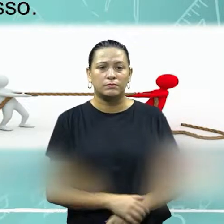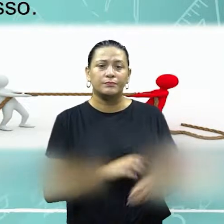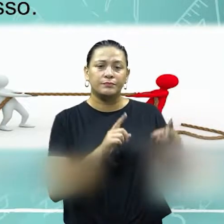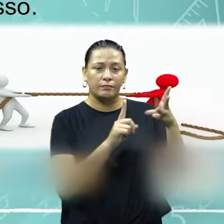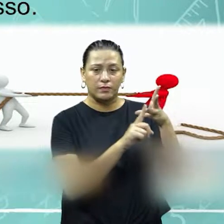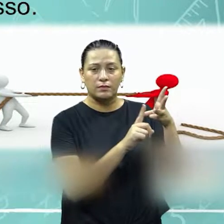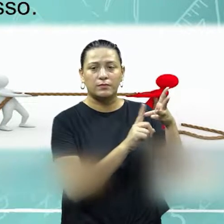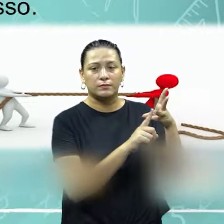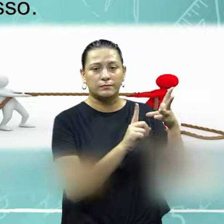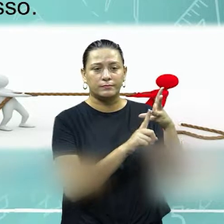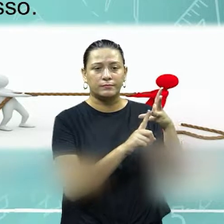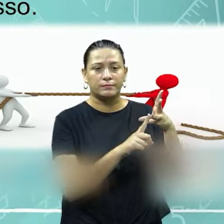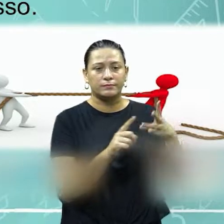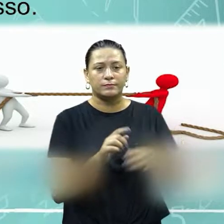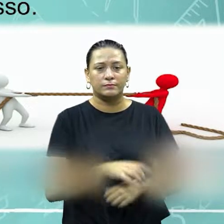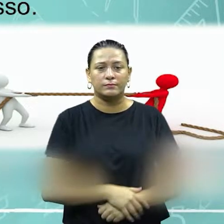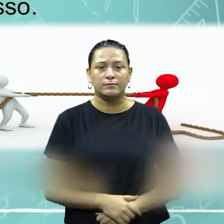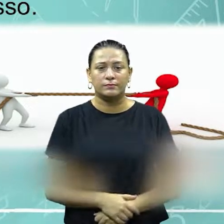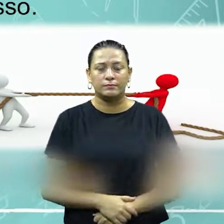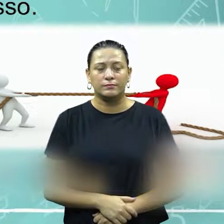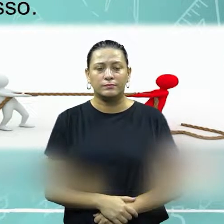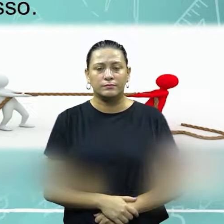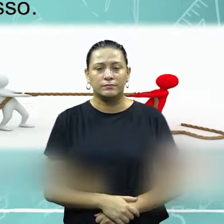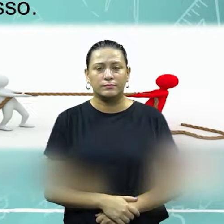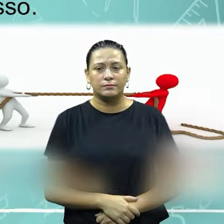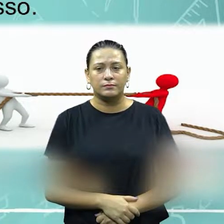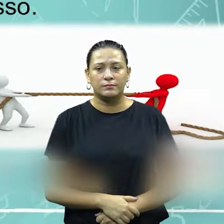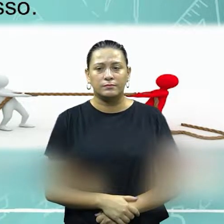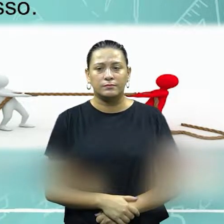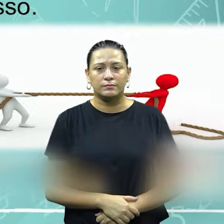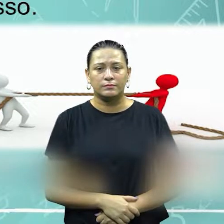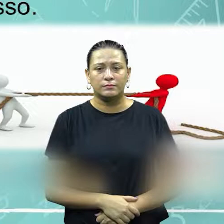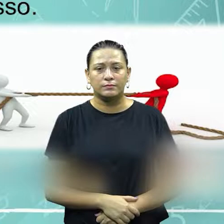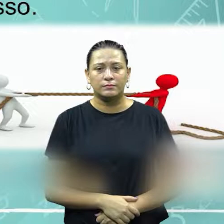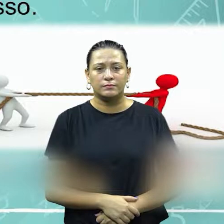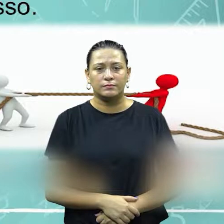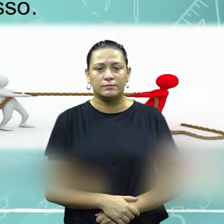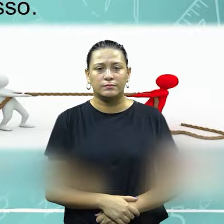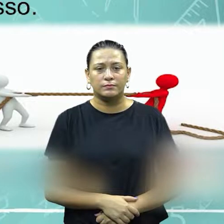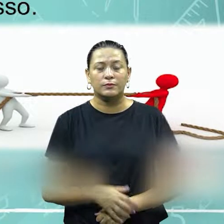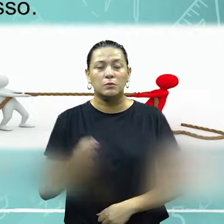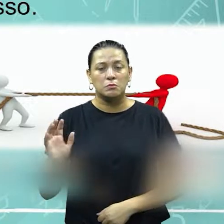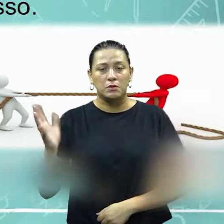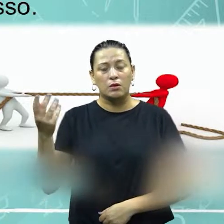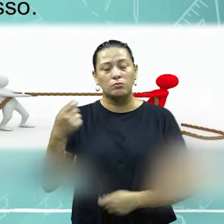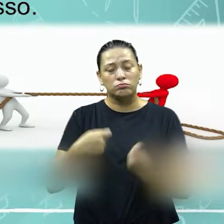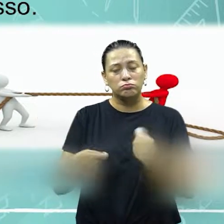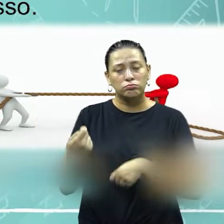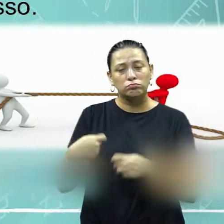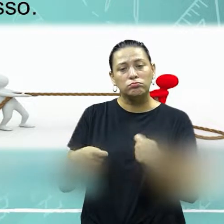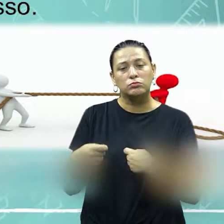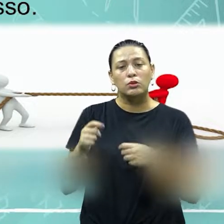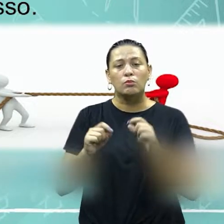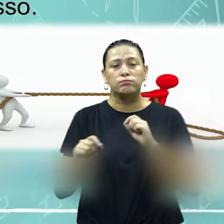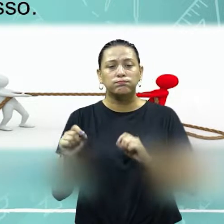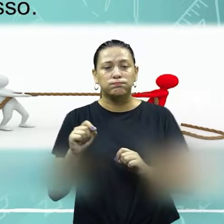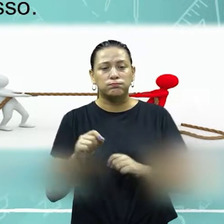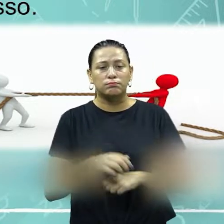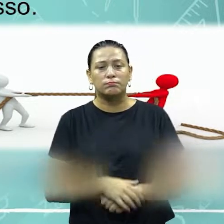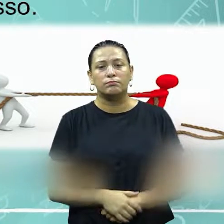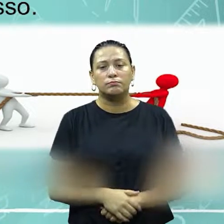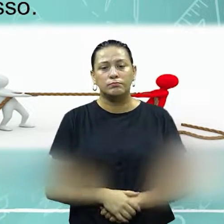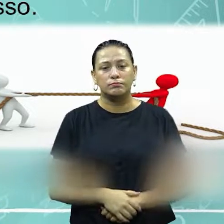Já na terceira motivação, o motivo para que haja negociação é que ela é criada para